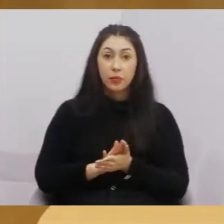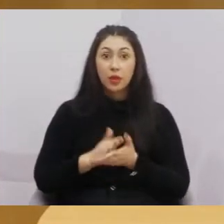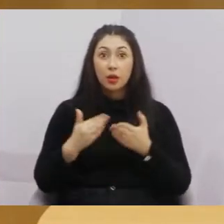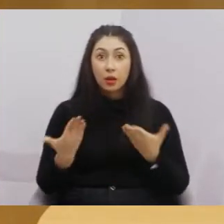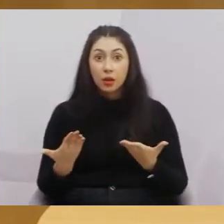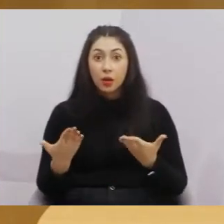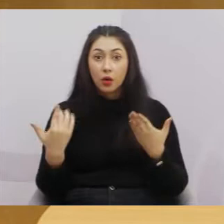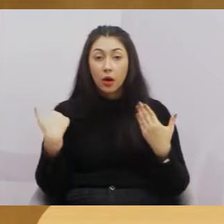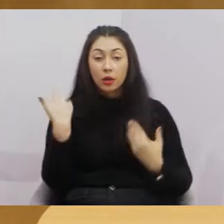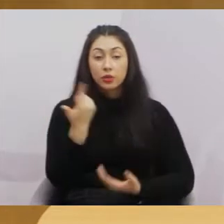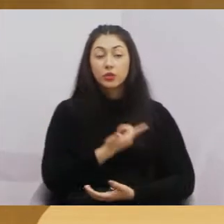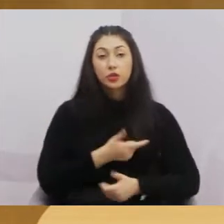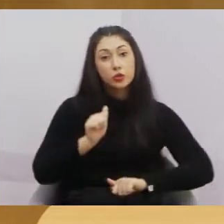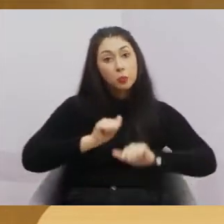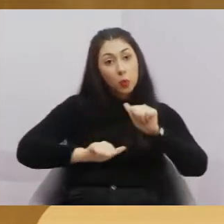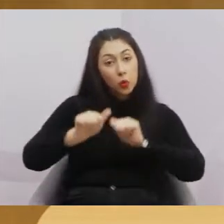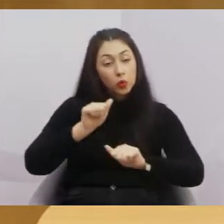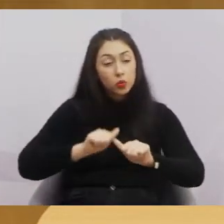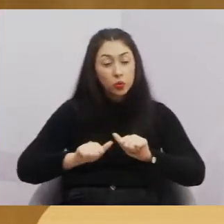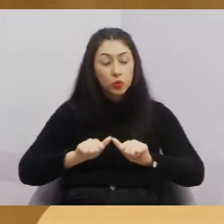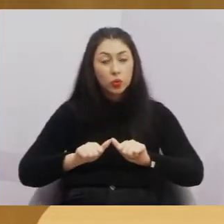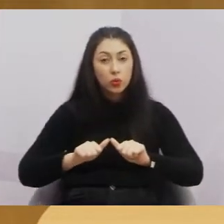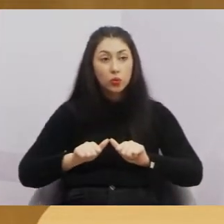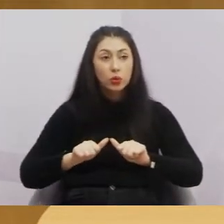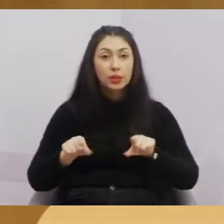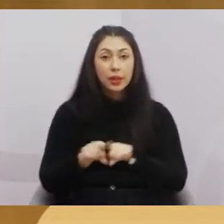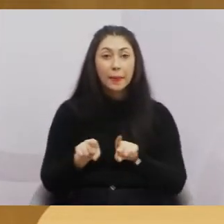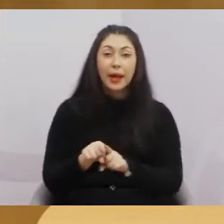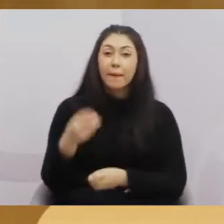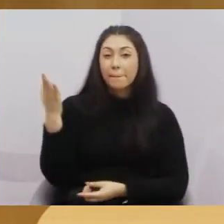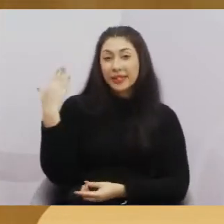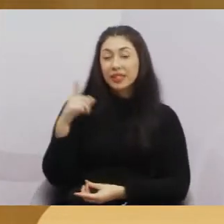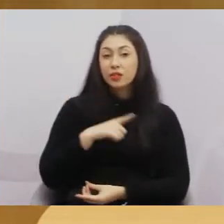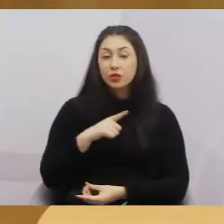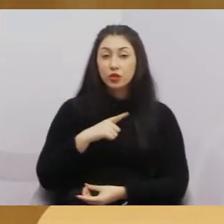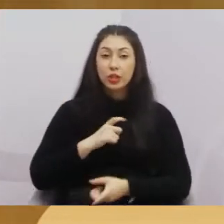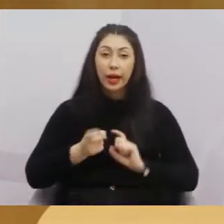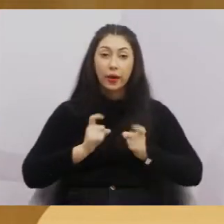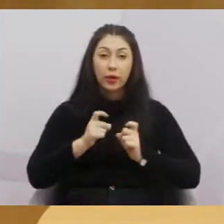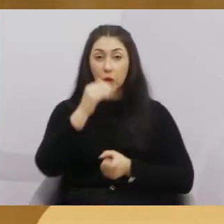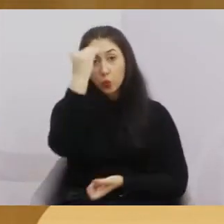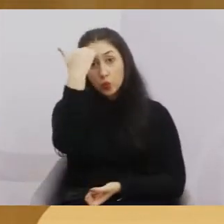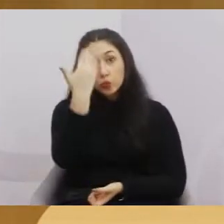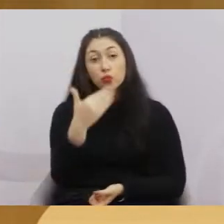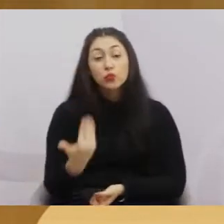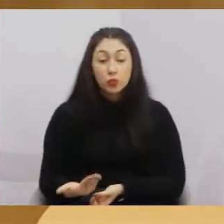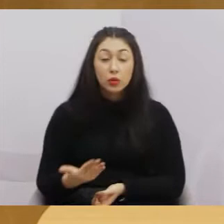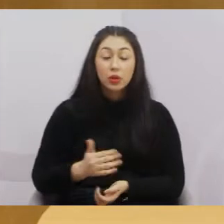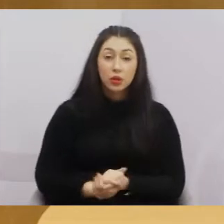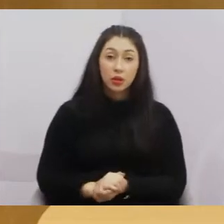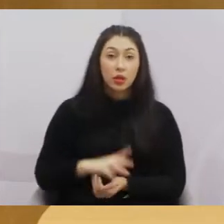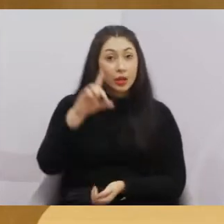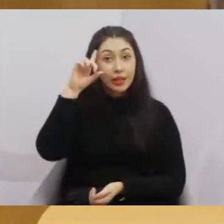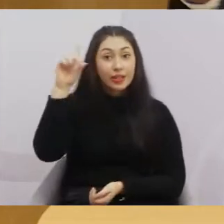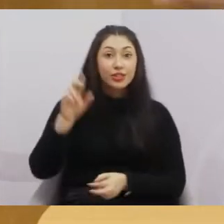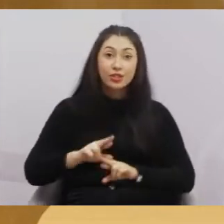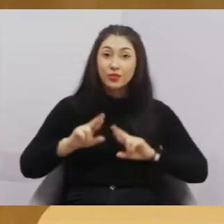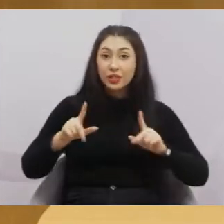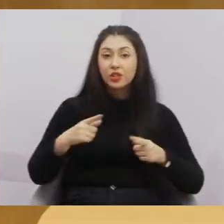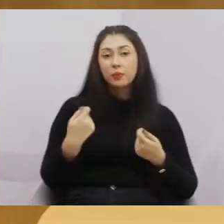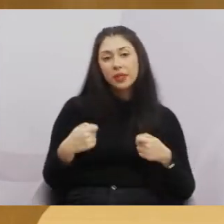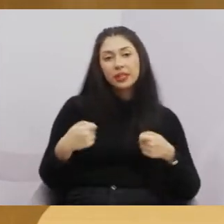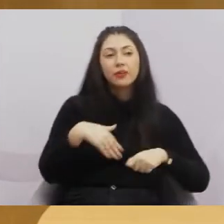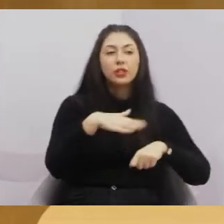é nesse sentido que a gente mudou as sessões solene. Antigamente, sessão solene fazia em outro dia, e aí tinha que